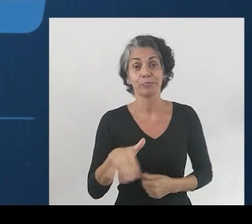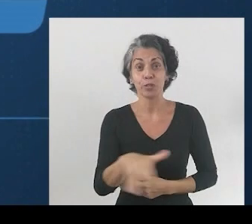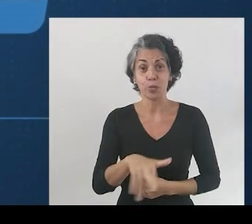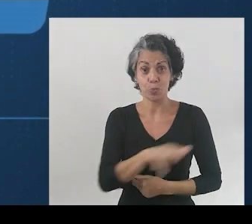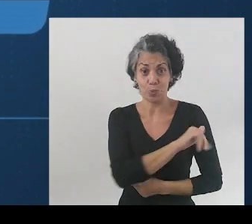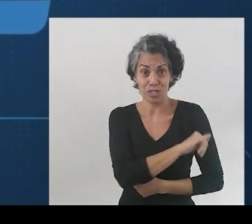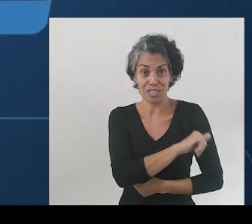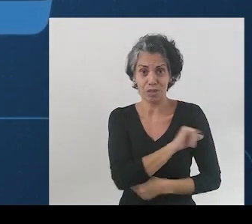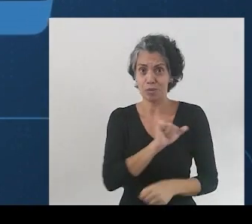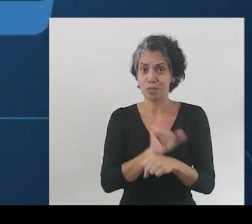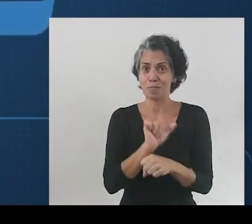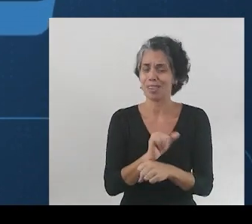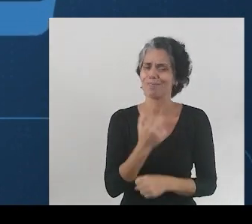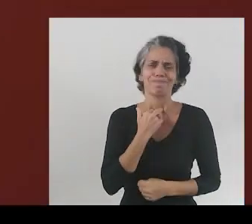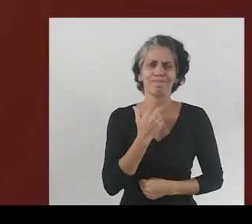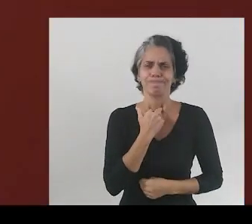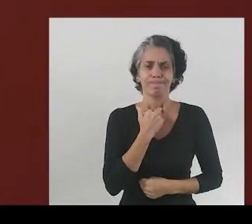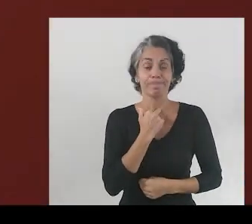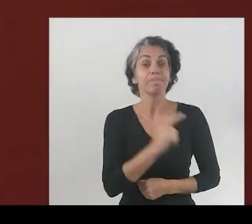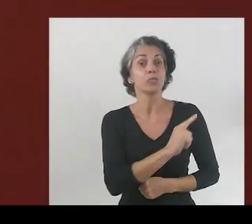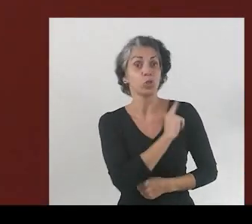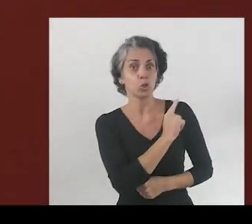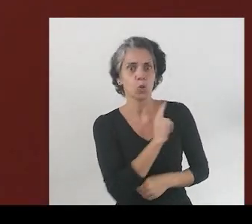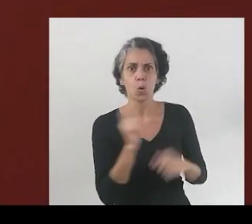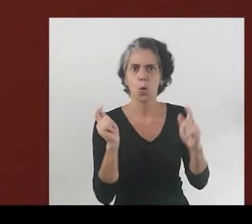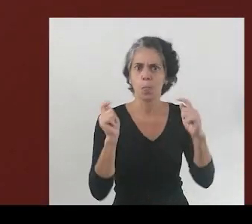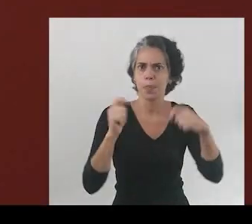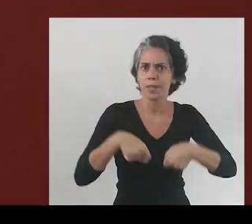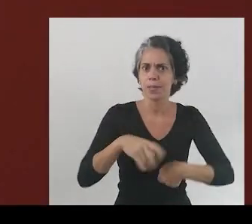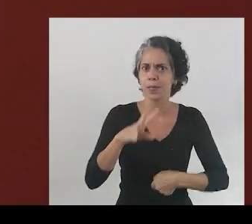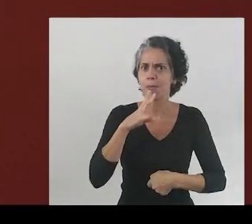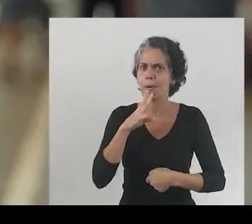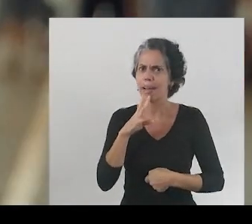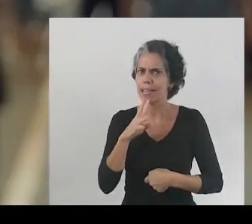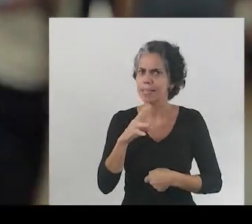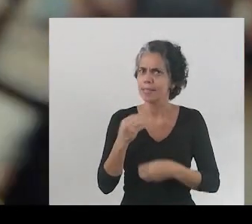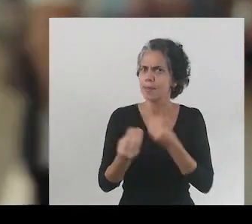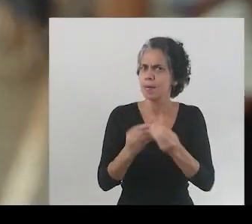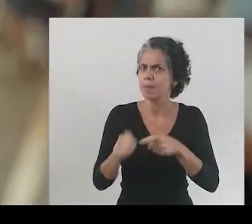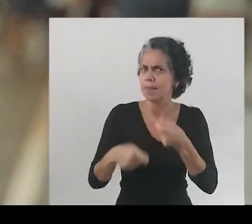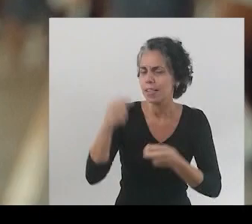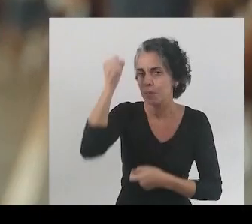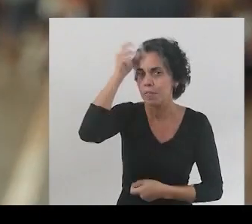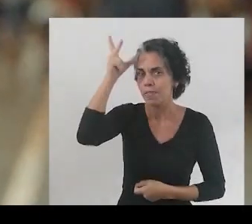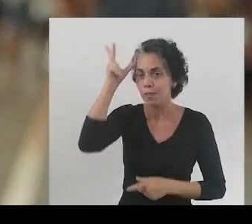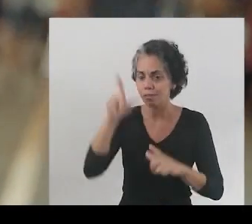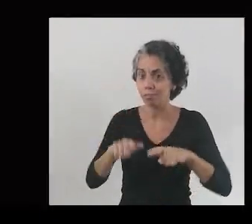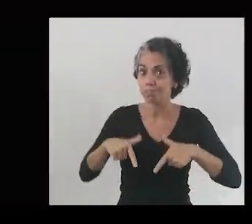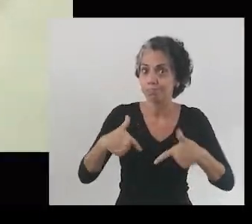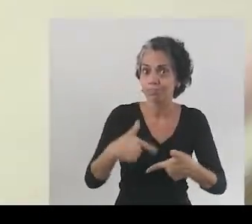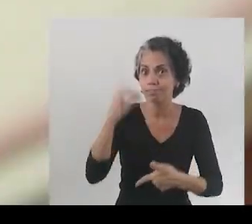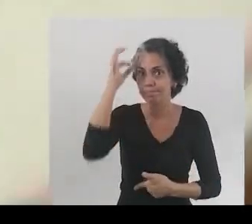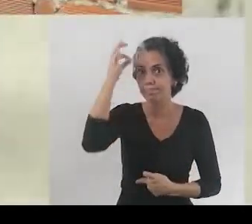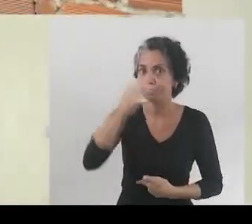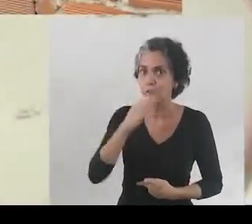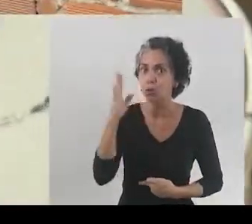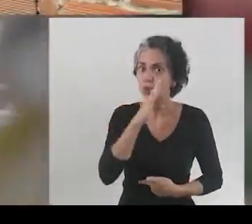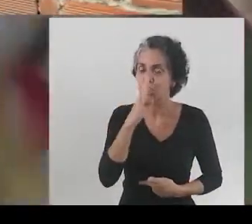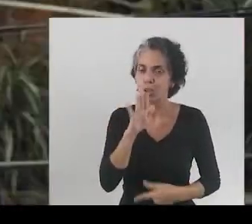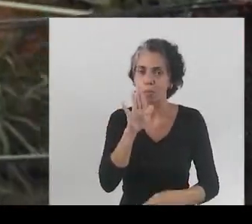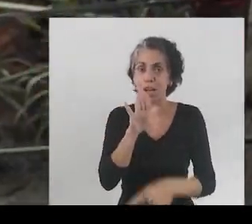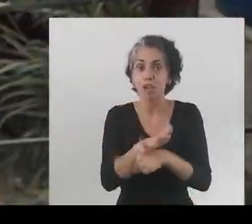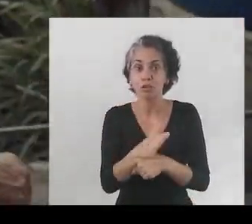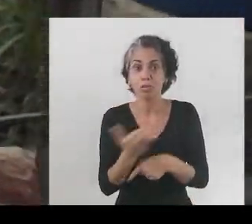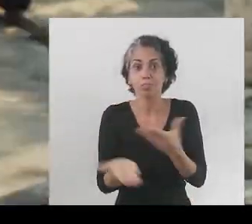para a saúde no nosso site. A volta, Dudu, urgente. Eu quero meu ex de volta. Olha o Eduardo